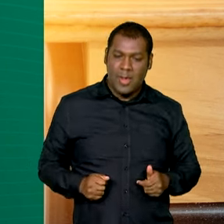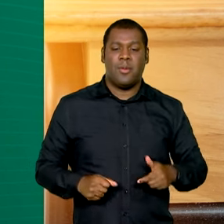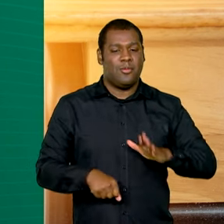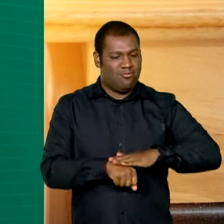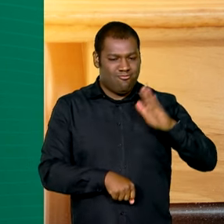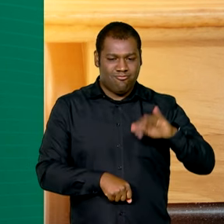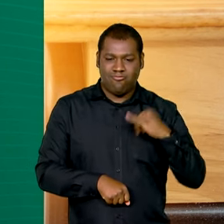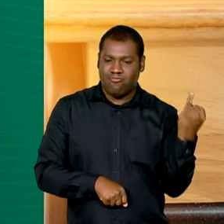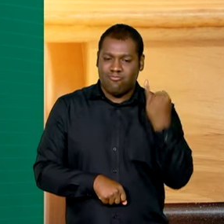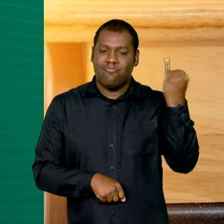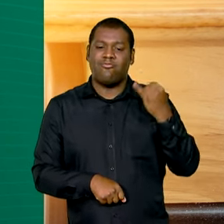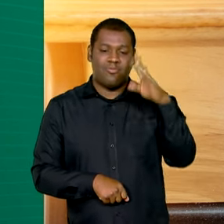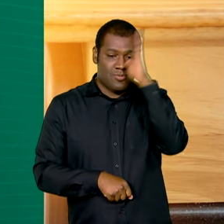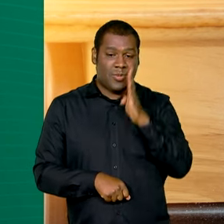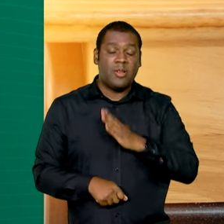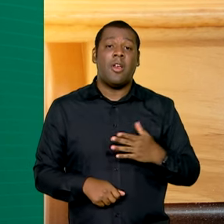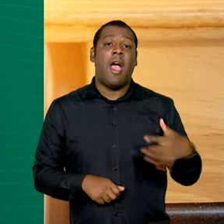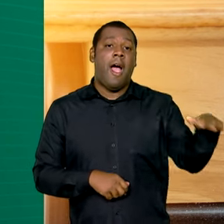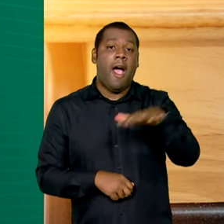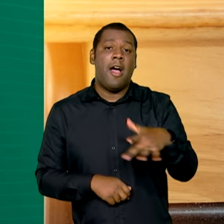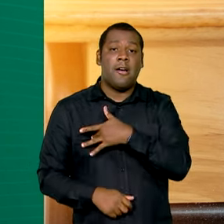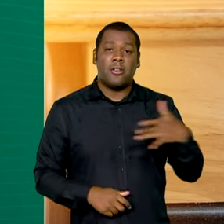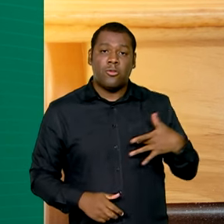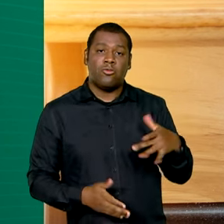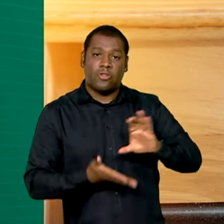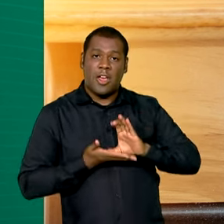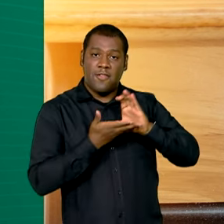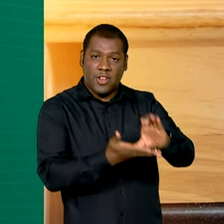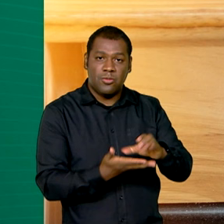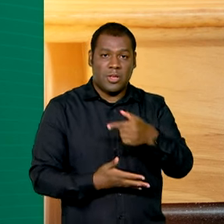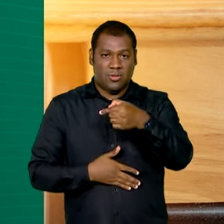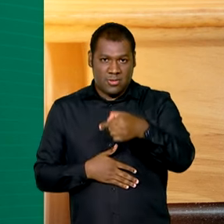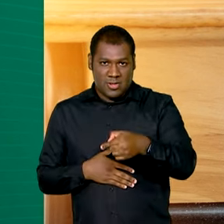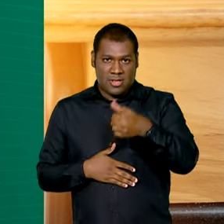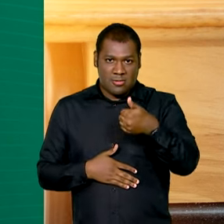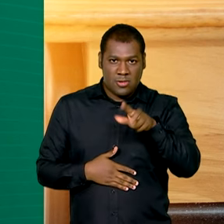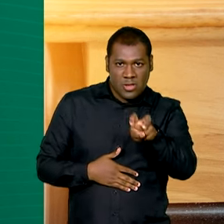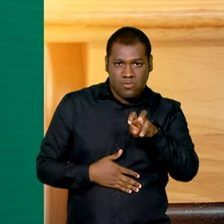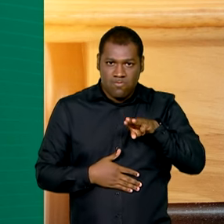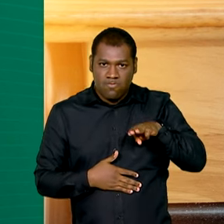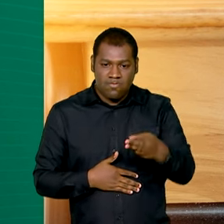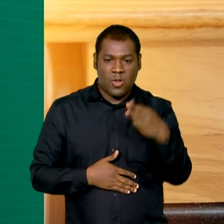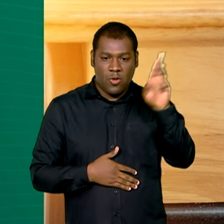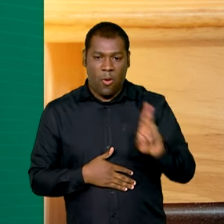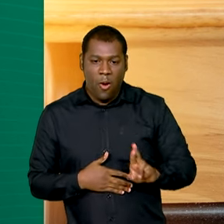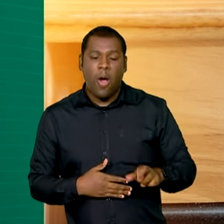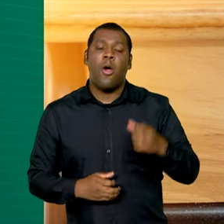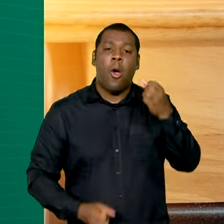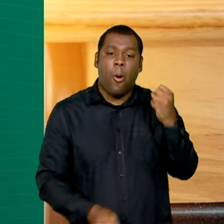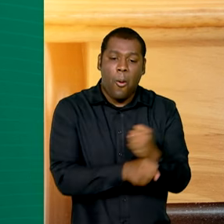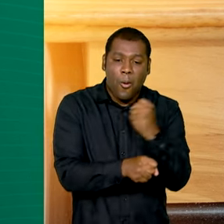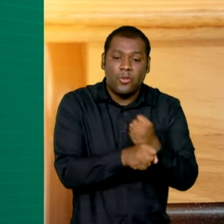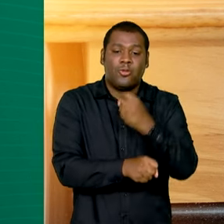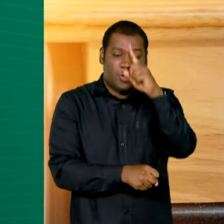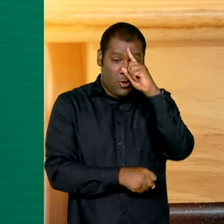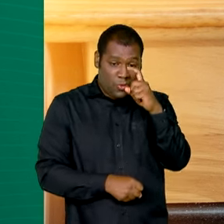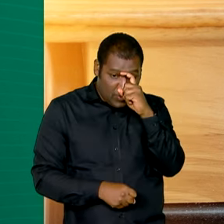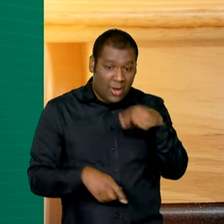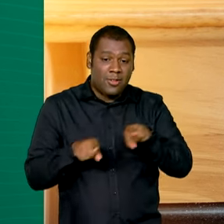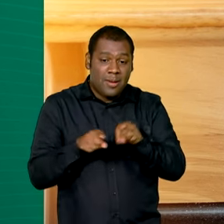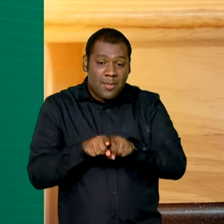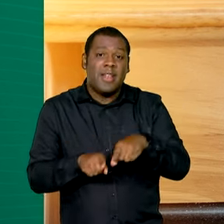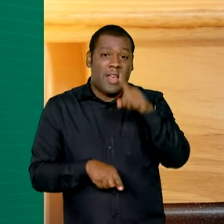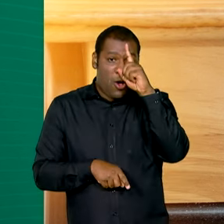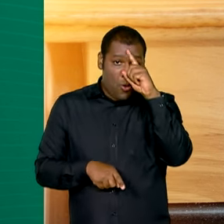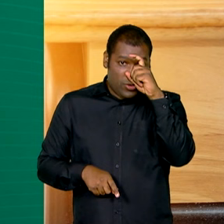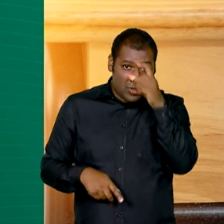A área da saúde vai receber 715 milhões de reais para obras de policlínicas, maternidades, atenção